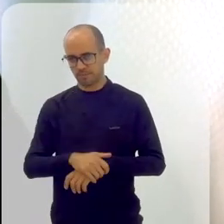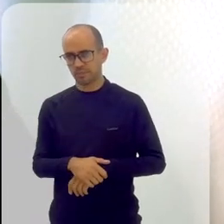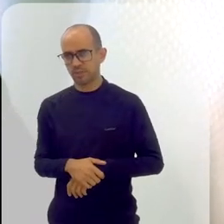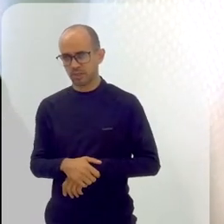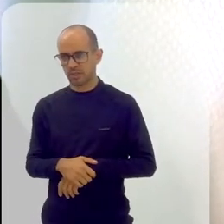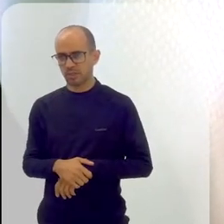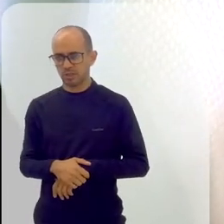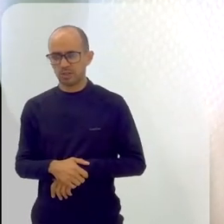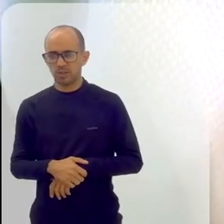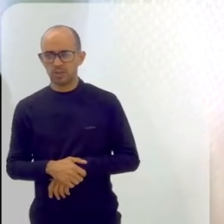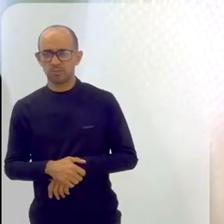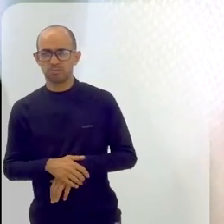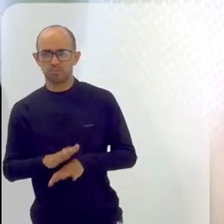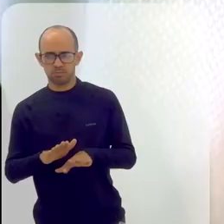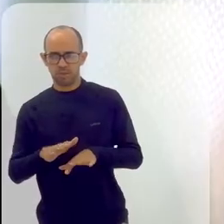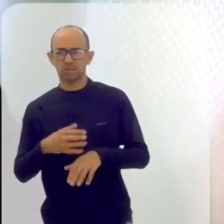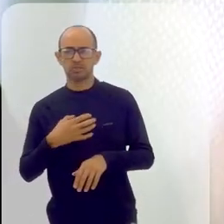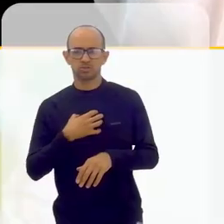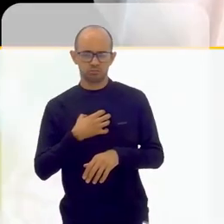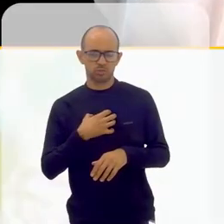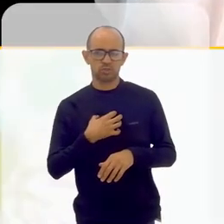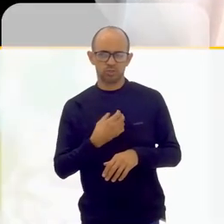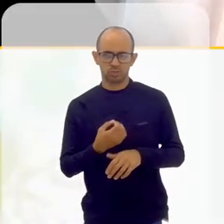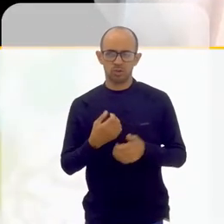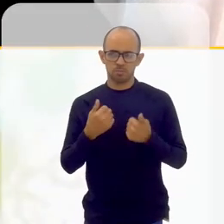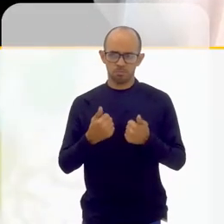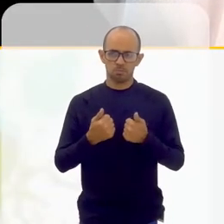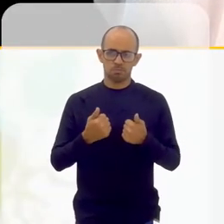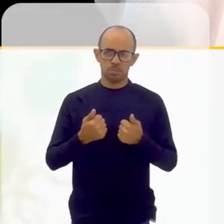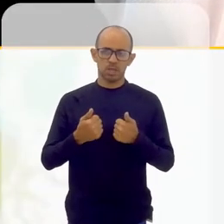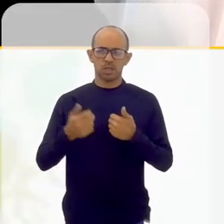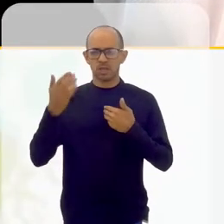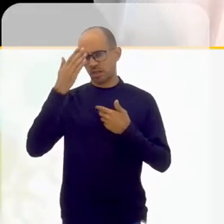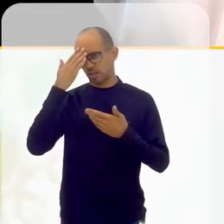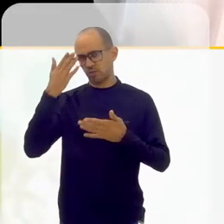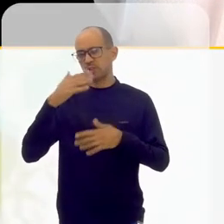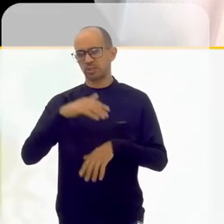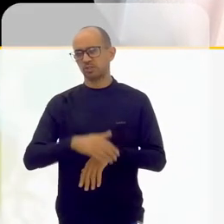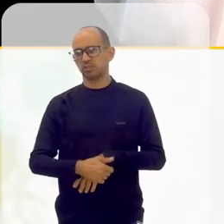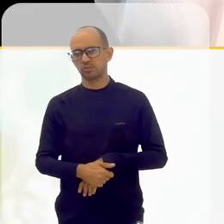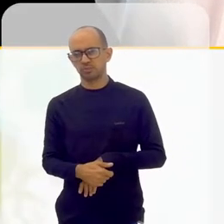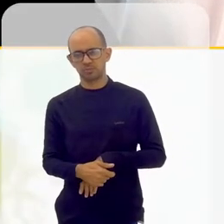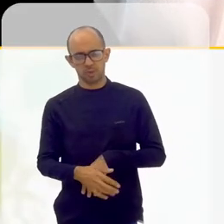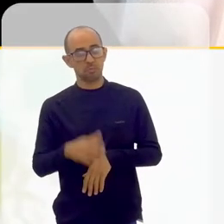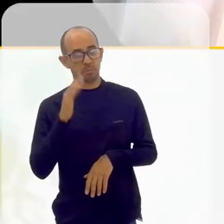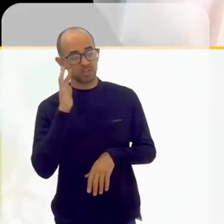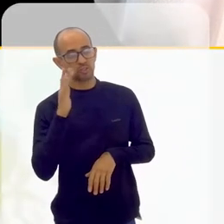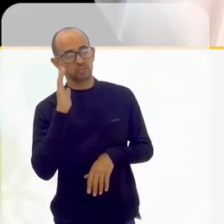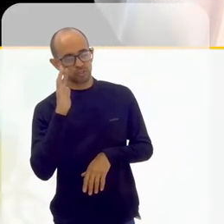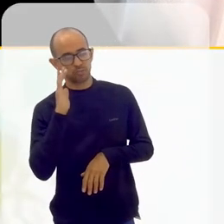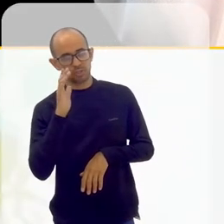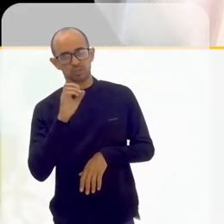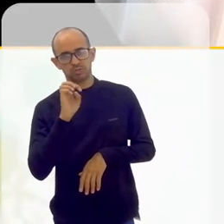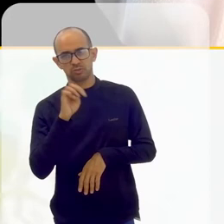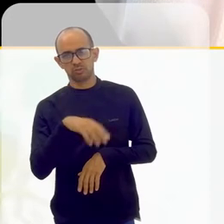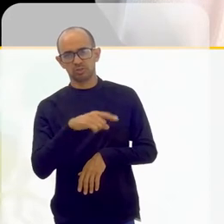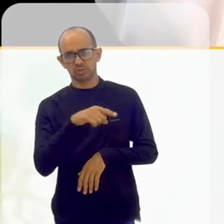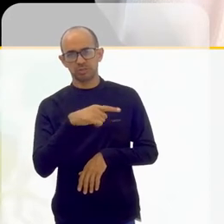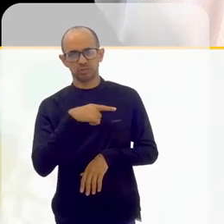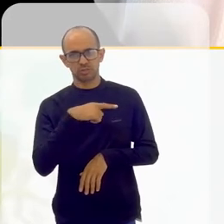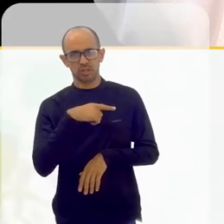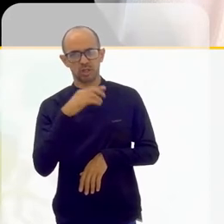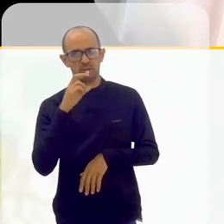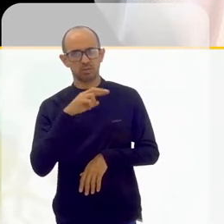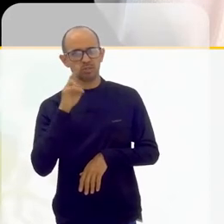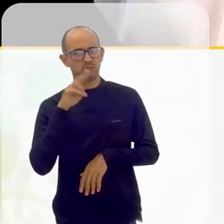outros profissionais também. Mas era muito gratificante. Muito gratificante mesmo. Imagino, imagino. Imagino as coisas lindas. Tem alguma